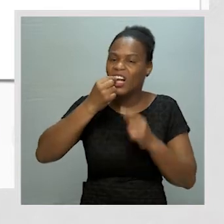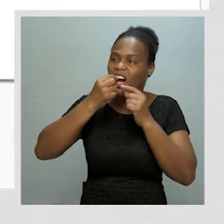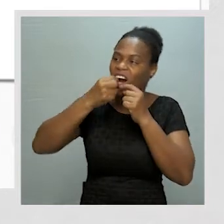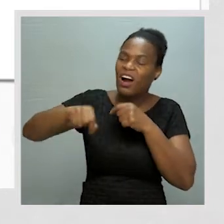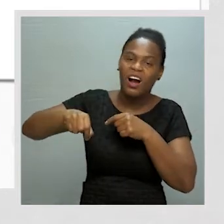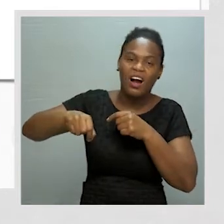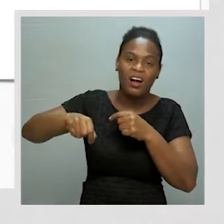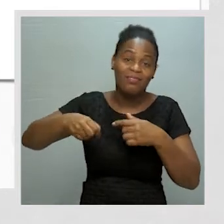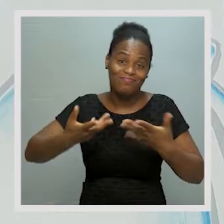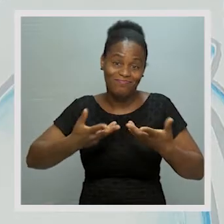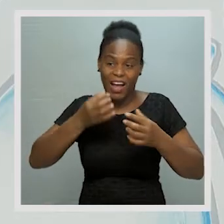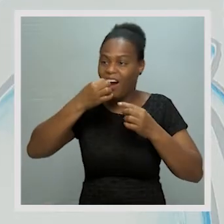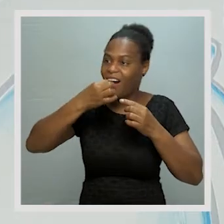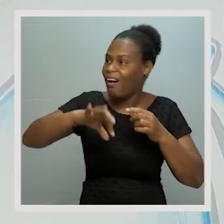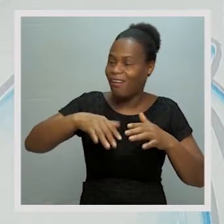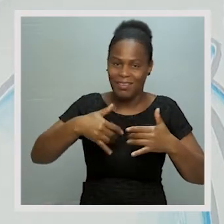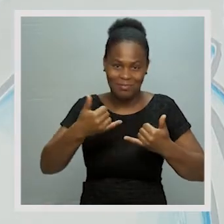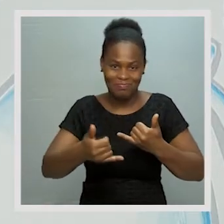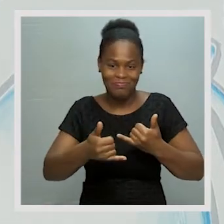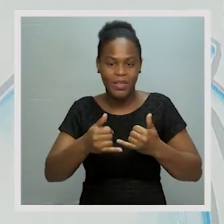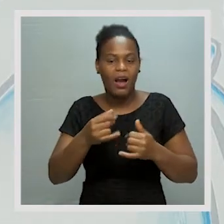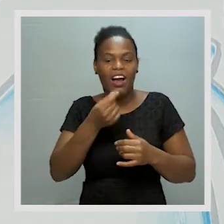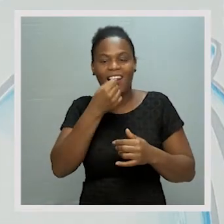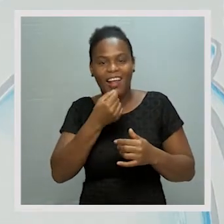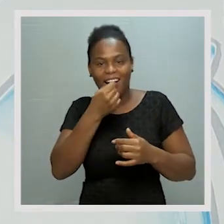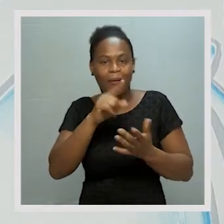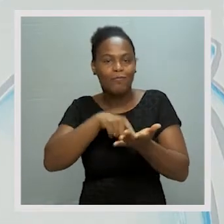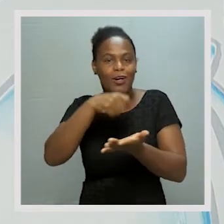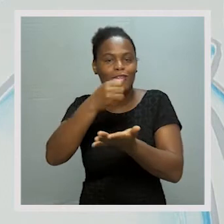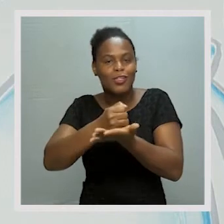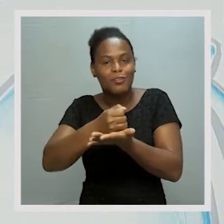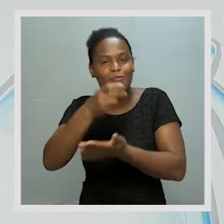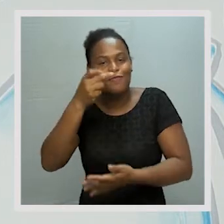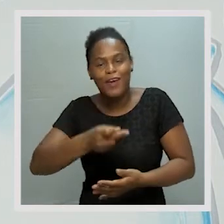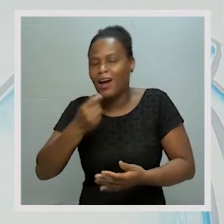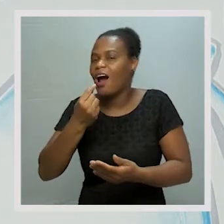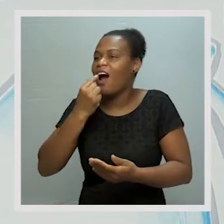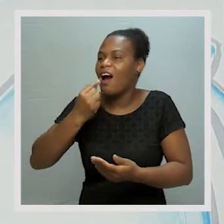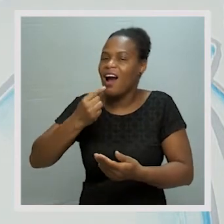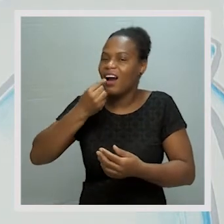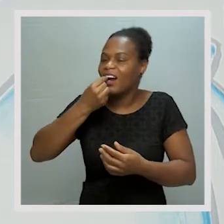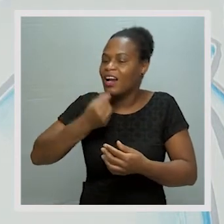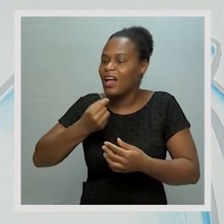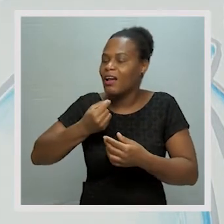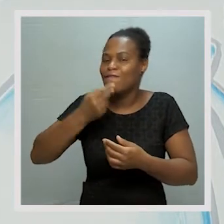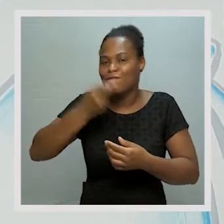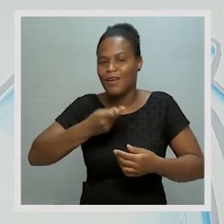começam a cair e aparecem os dentes definitivos. Que, por sua vez,